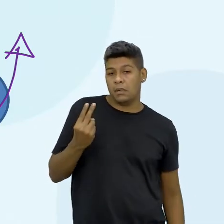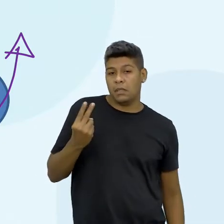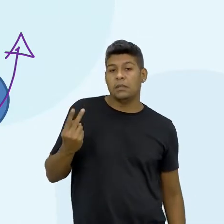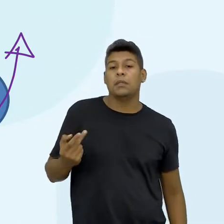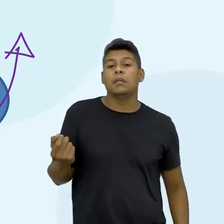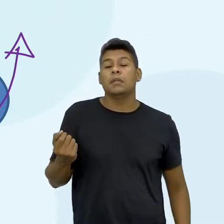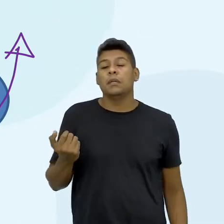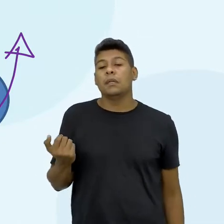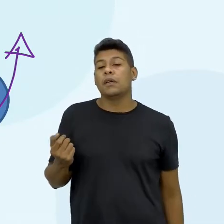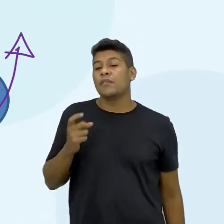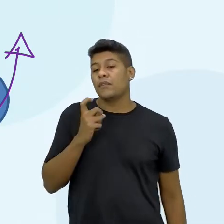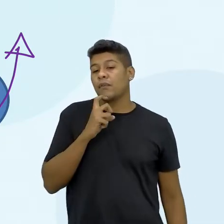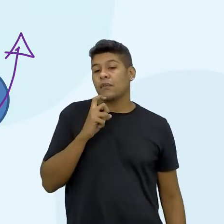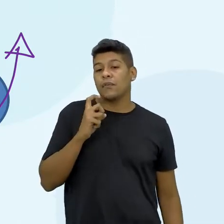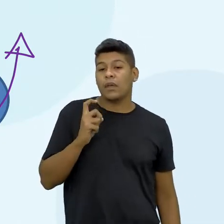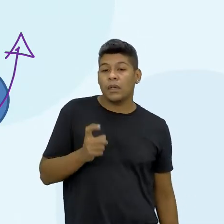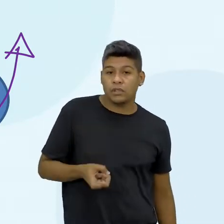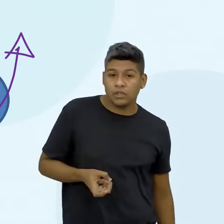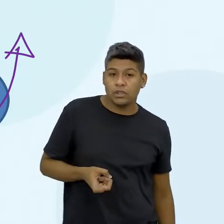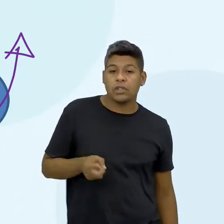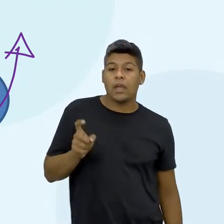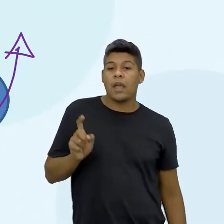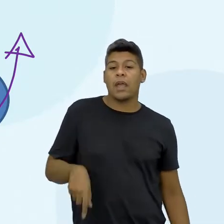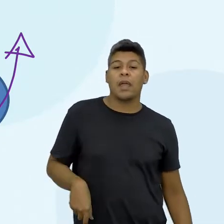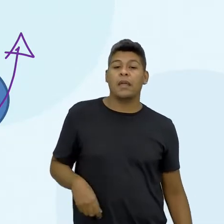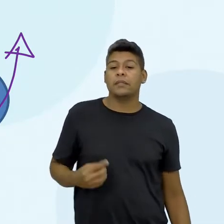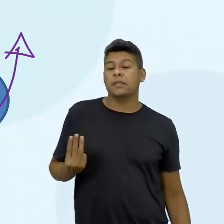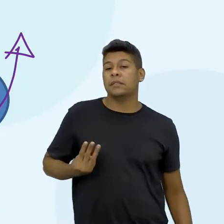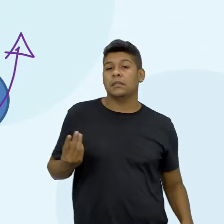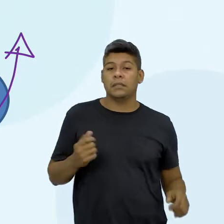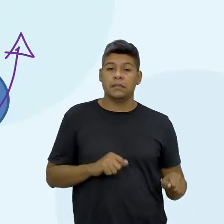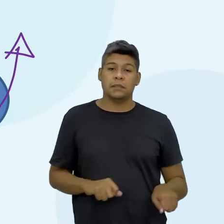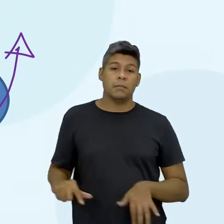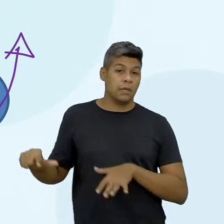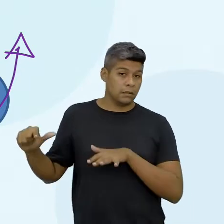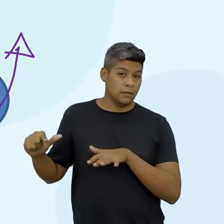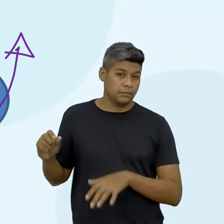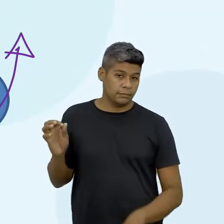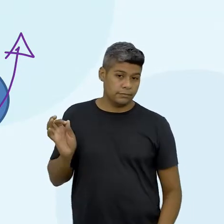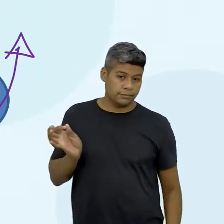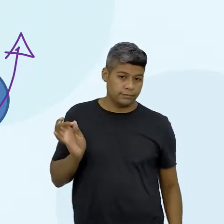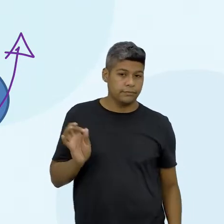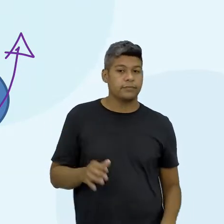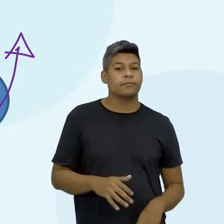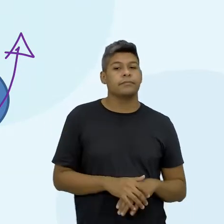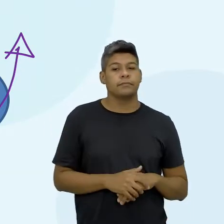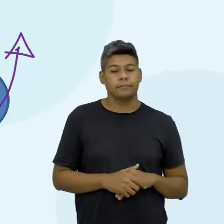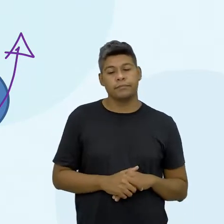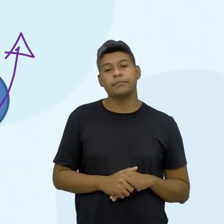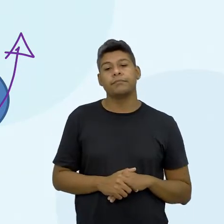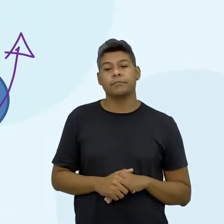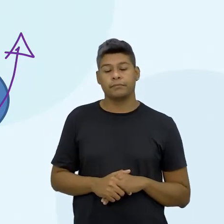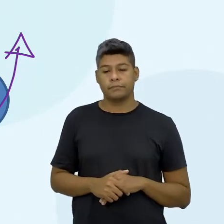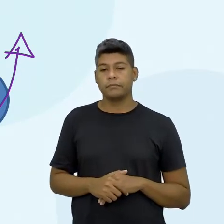e o bloquinho verde foi a semana foi a semana